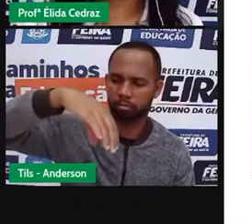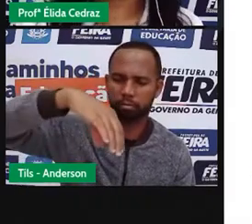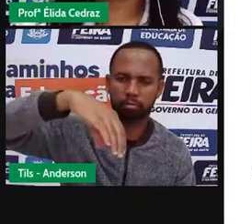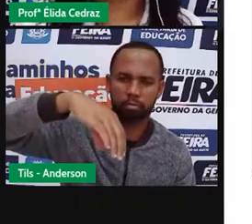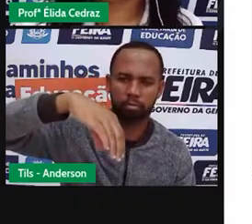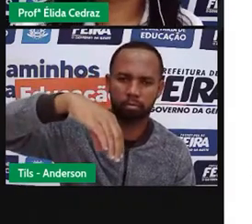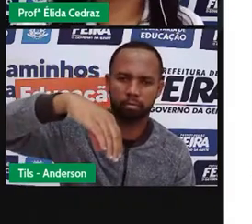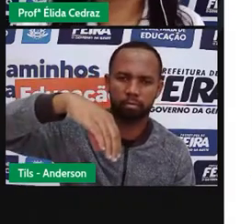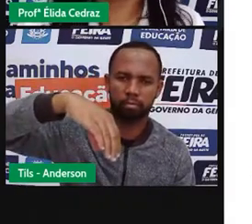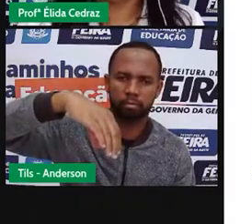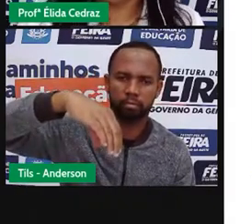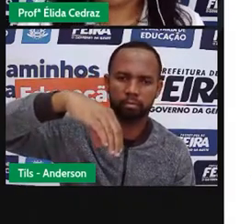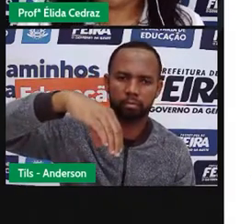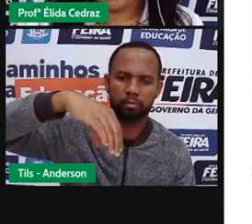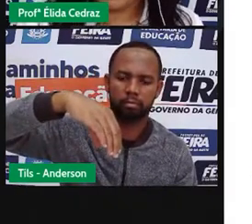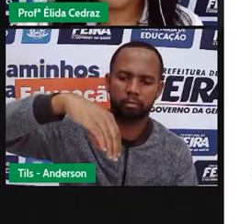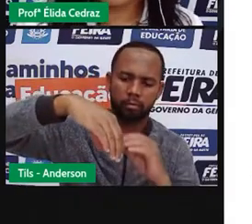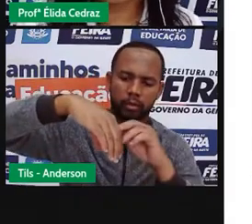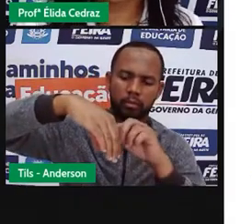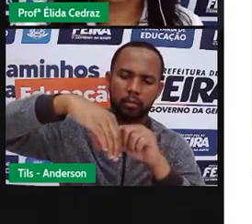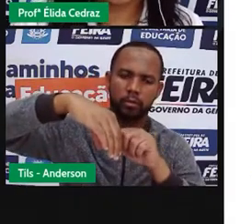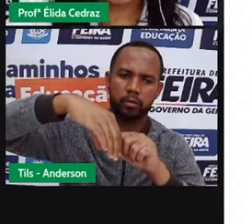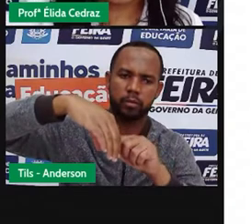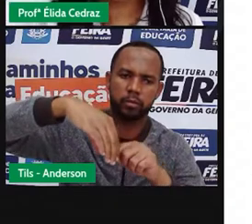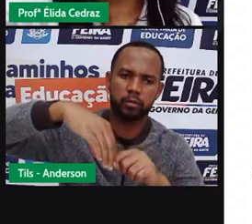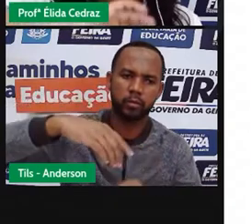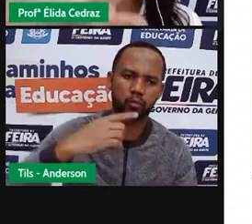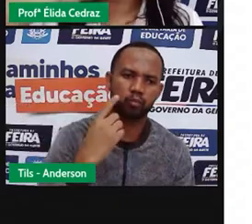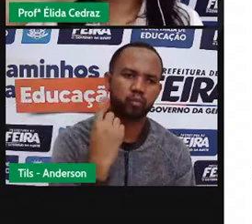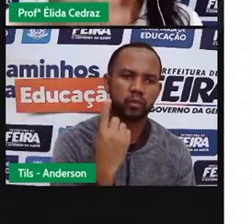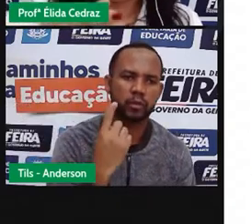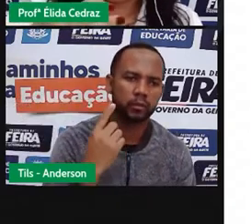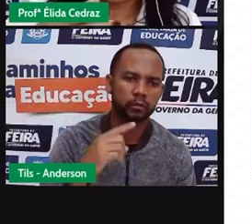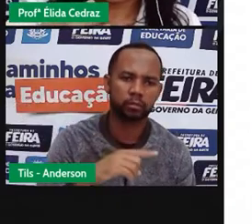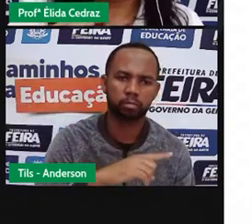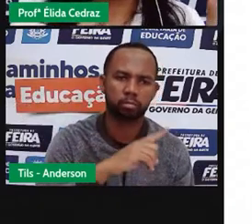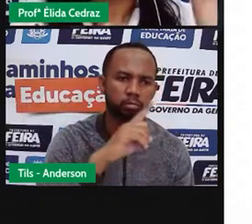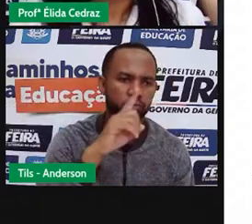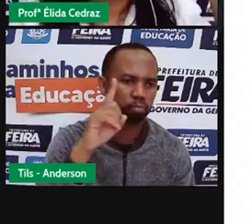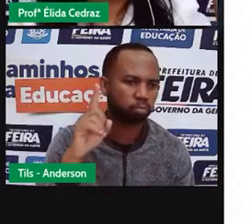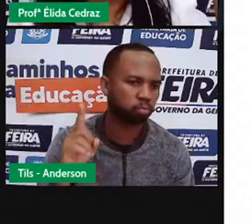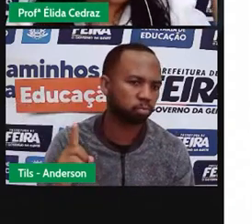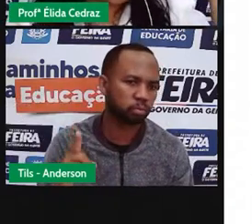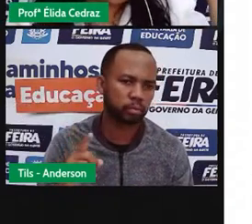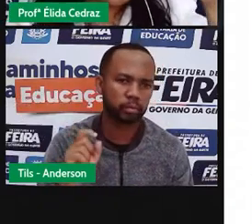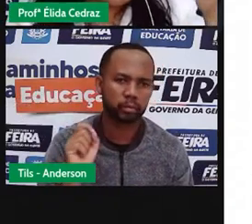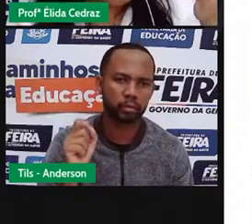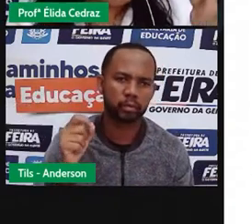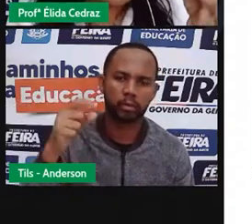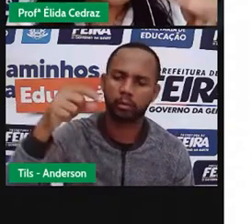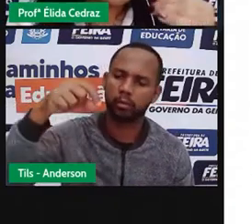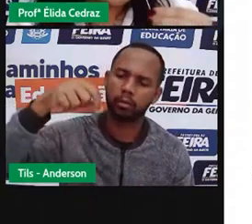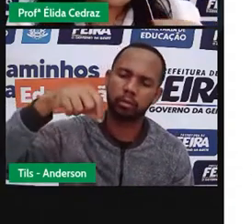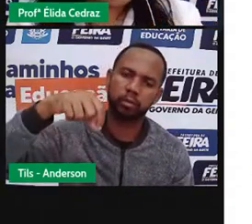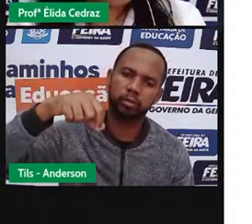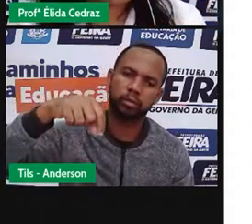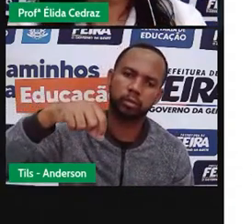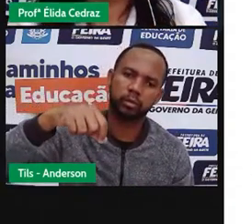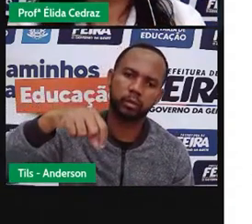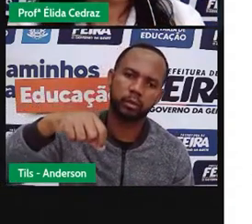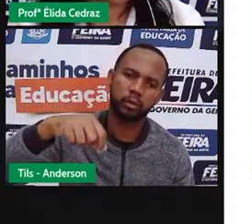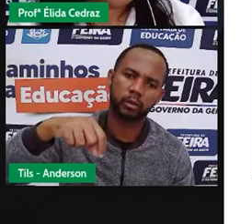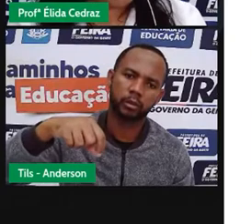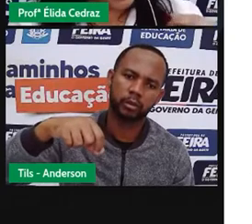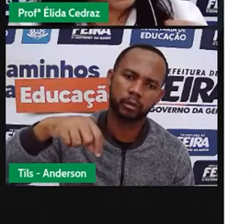ficar toda, numa parte, e ela virava. Conforme a areia vai passando